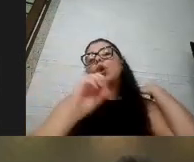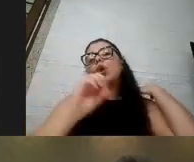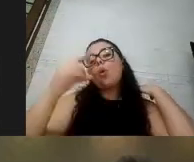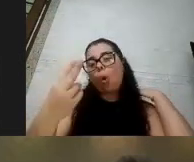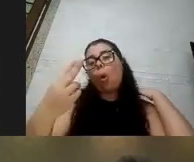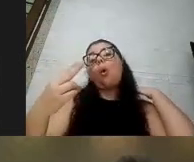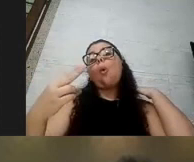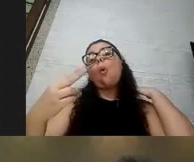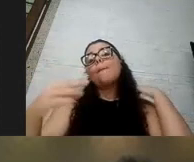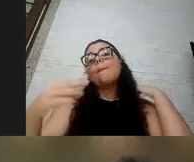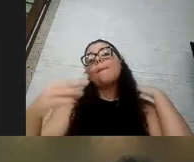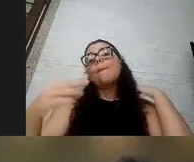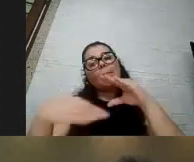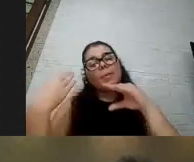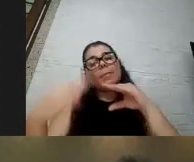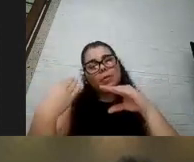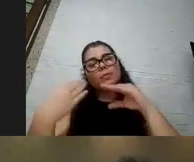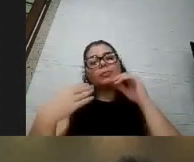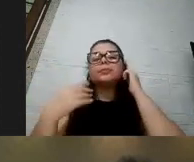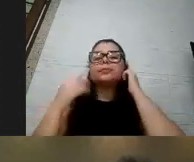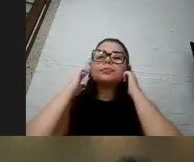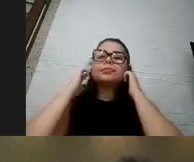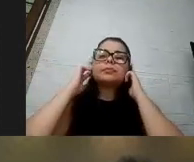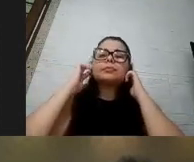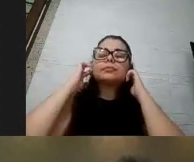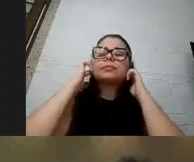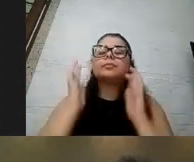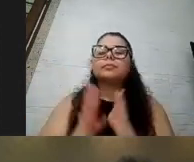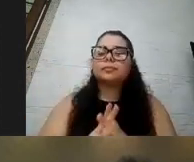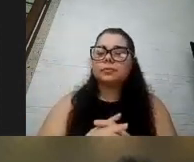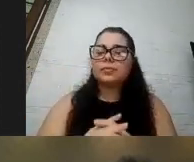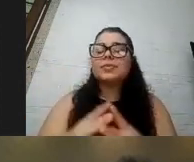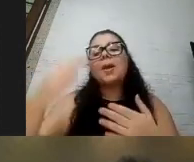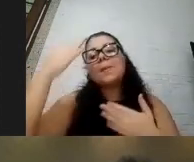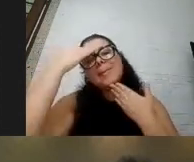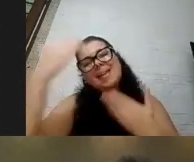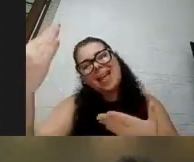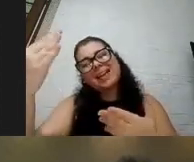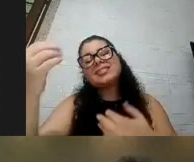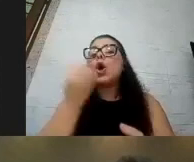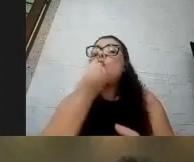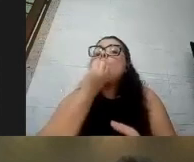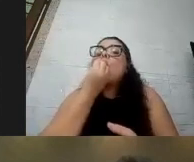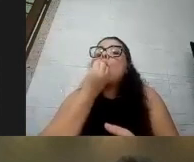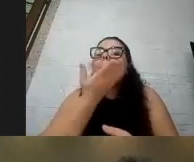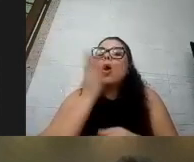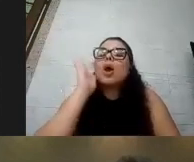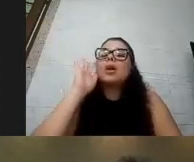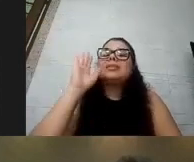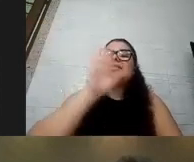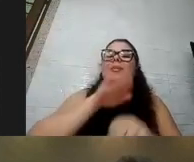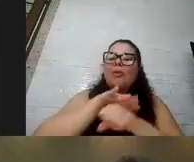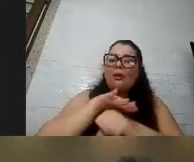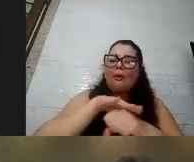foi incluída com certeza se ela se inscrever obrigada gente boa noite obrigada Ana Flávia